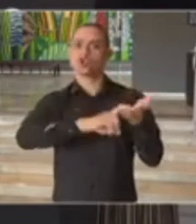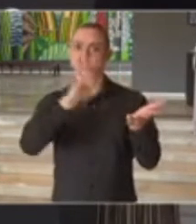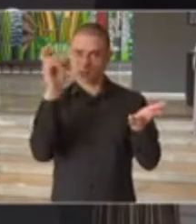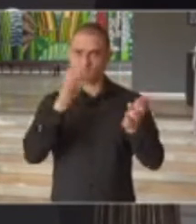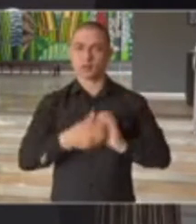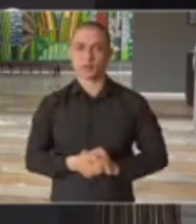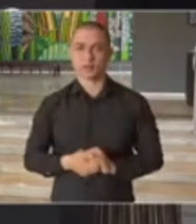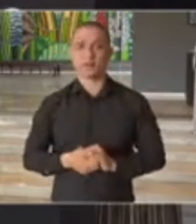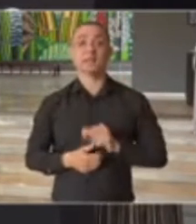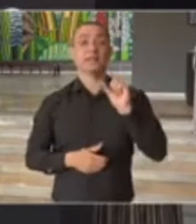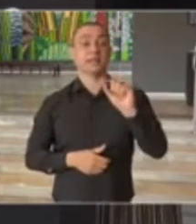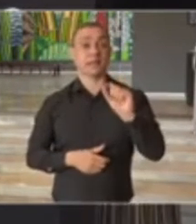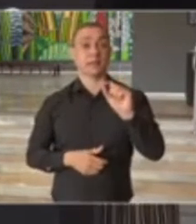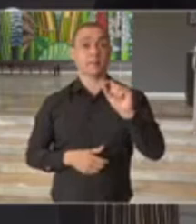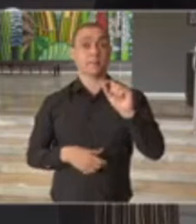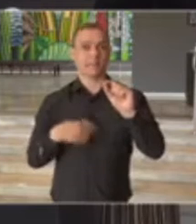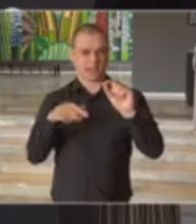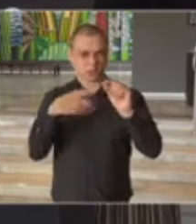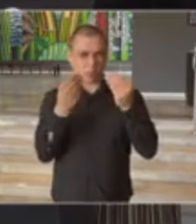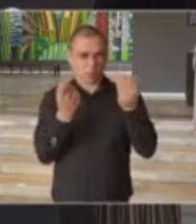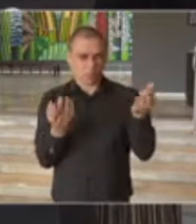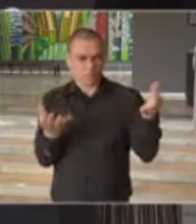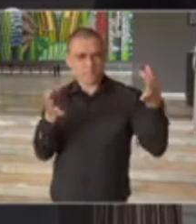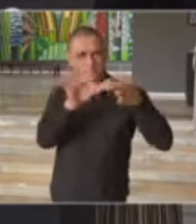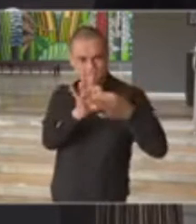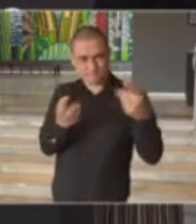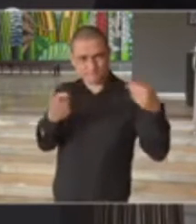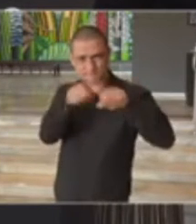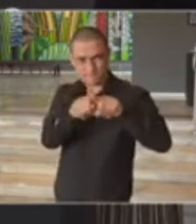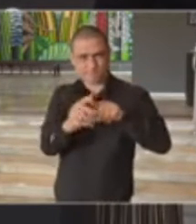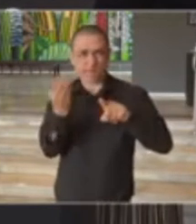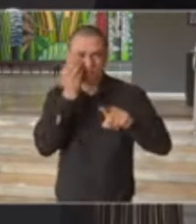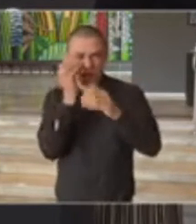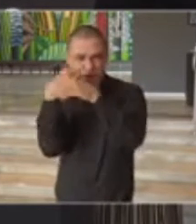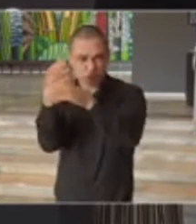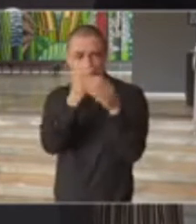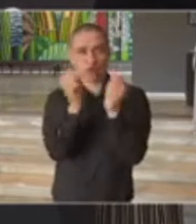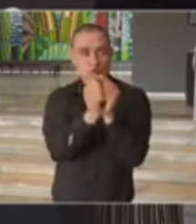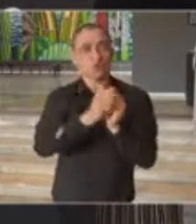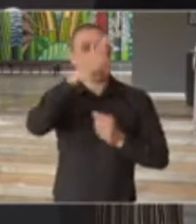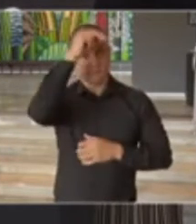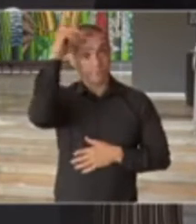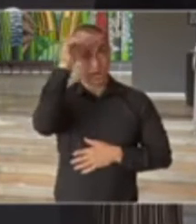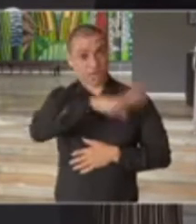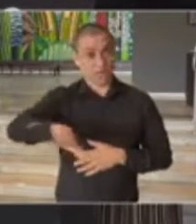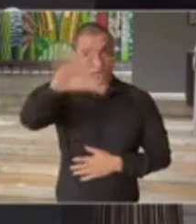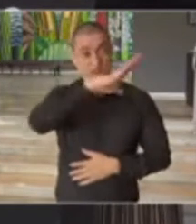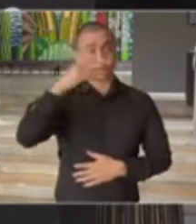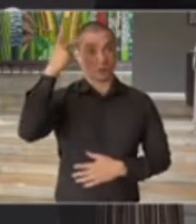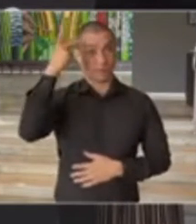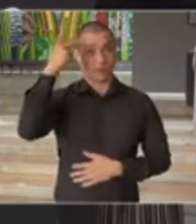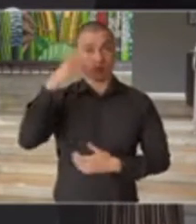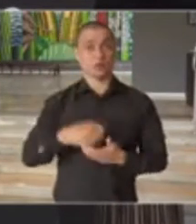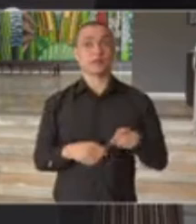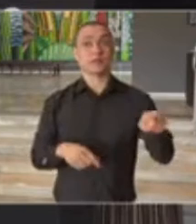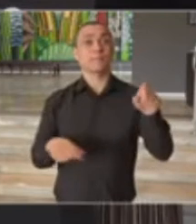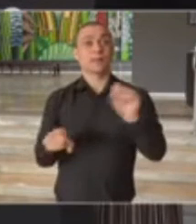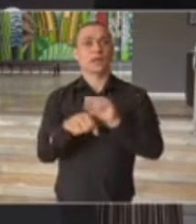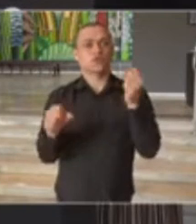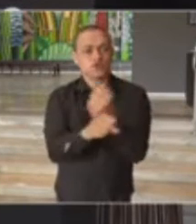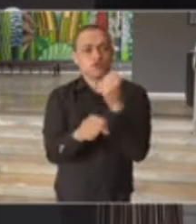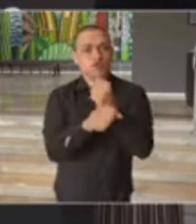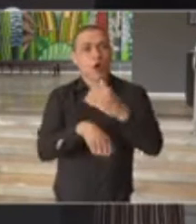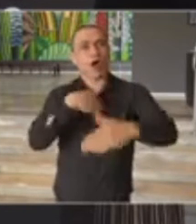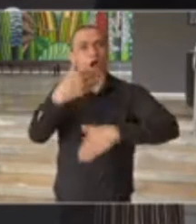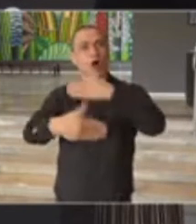que além de delimitar esse processo de parceria na testagem com os municípios do Estado de São Paulo, constrói em conjunto a